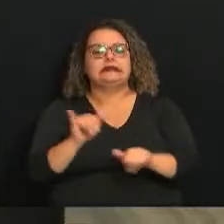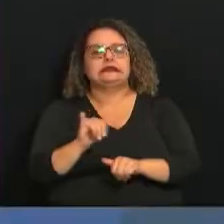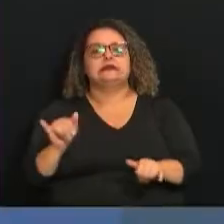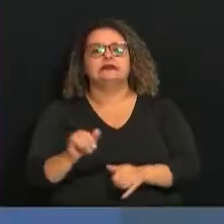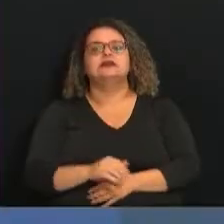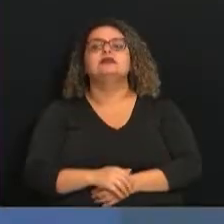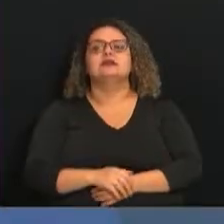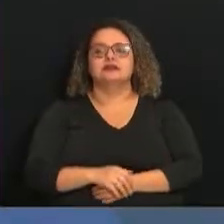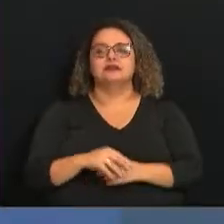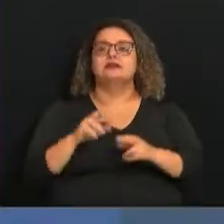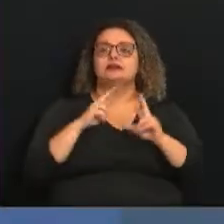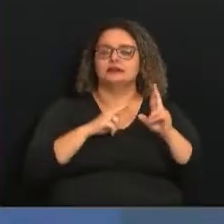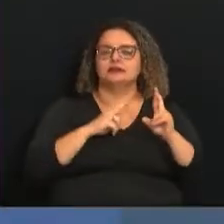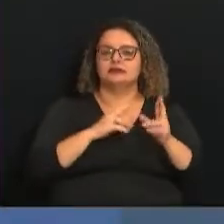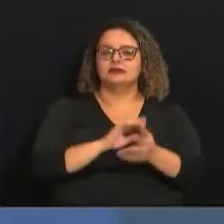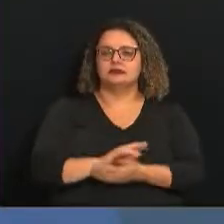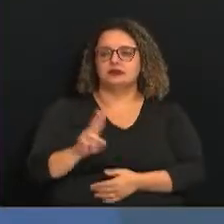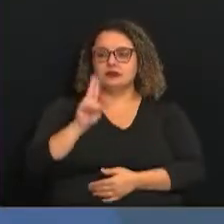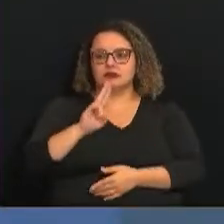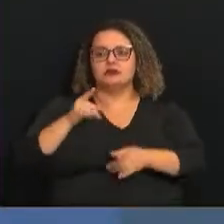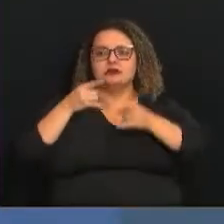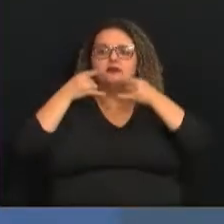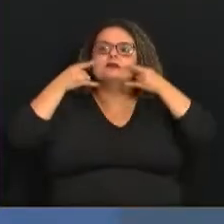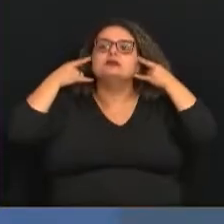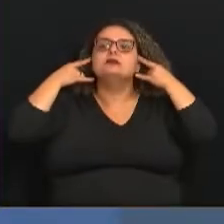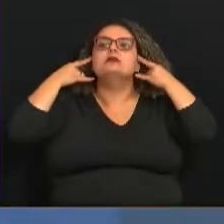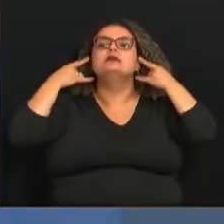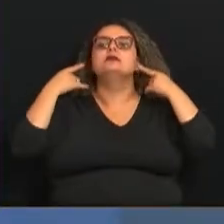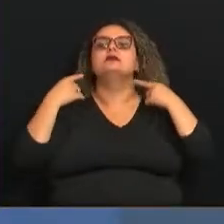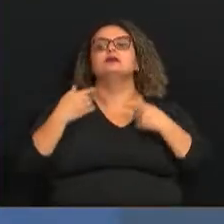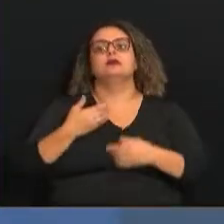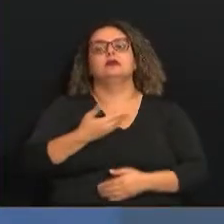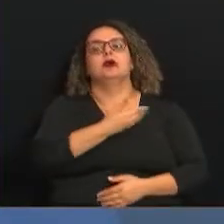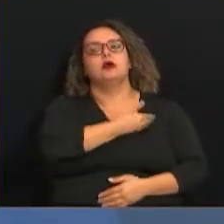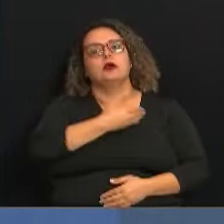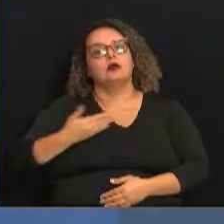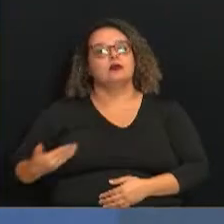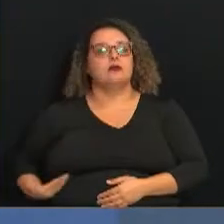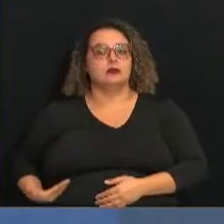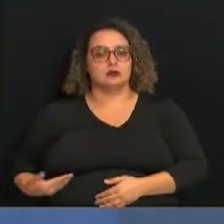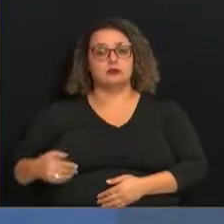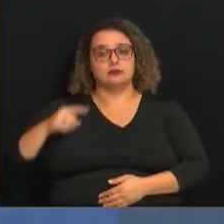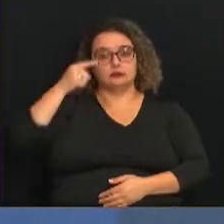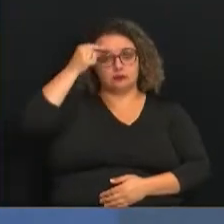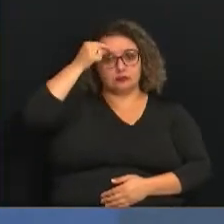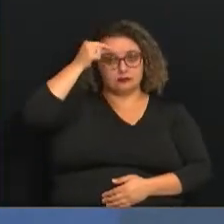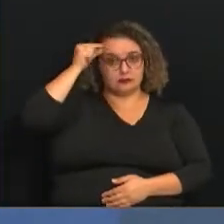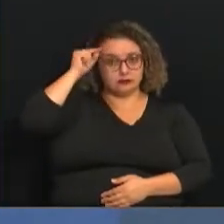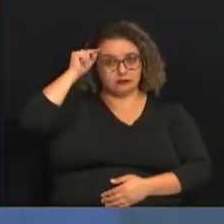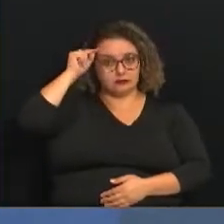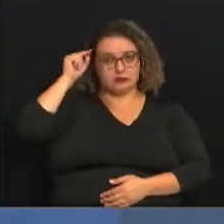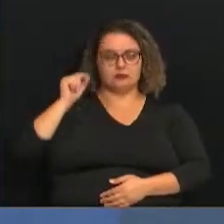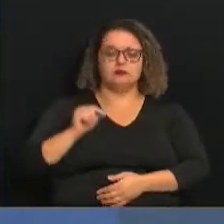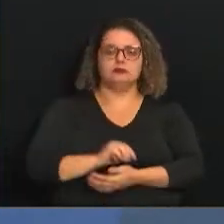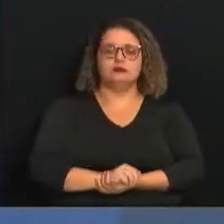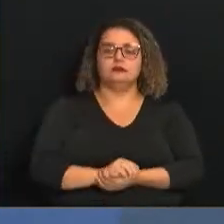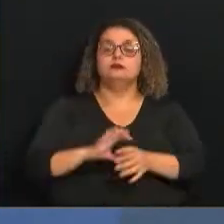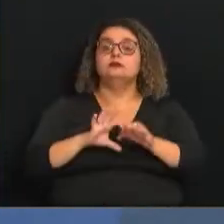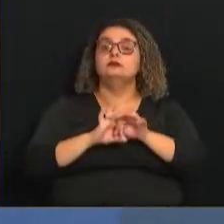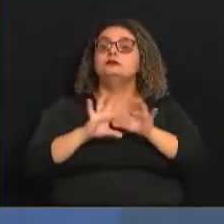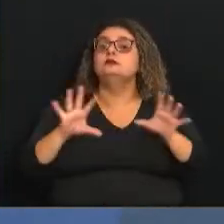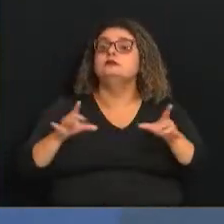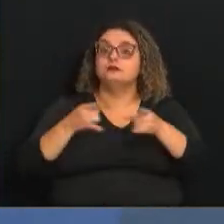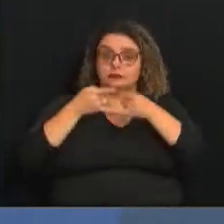máscara porque foi o anúncio em coletiva do governador João Doria justamente sobre isso. Olha, há liberação do uso de